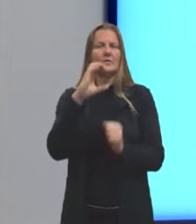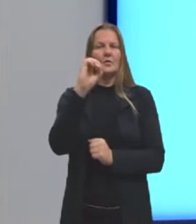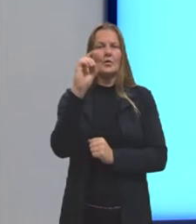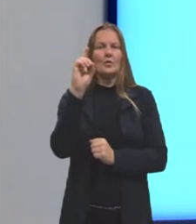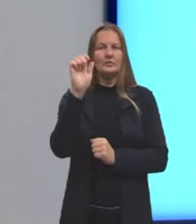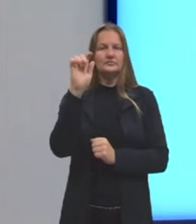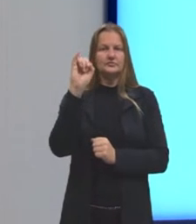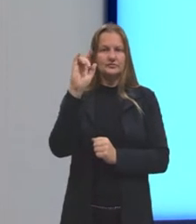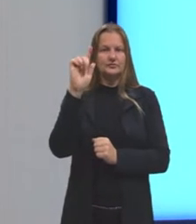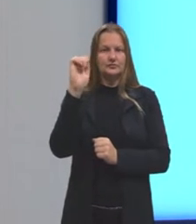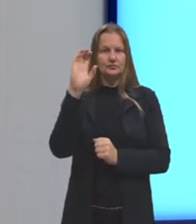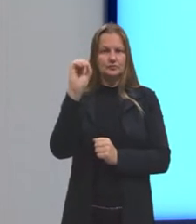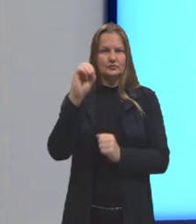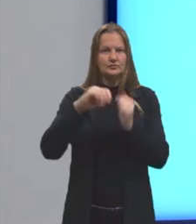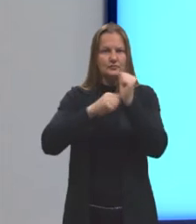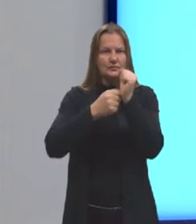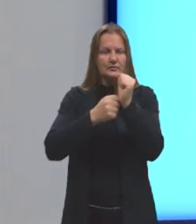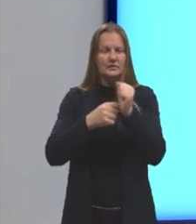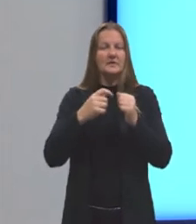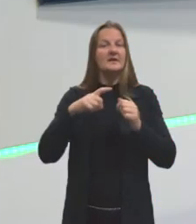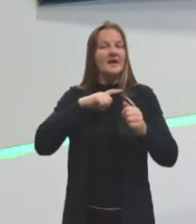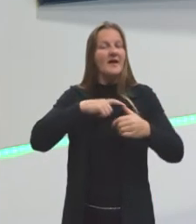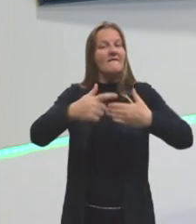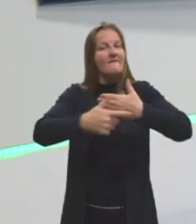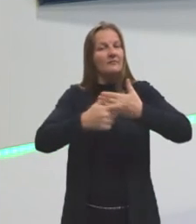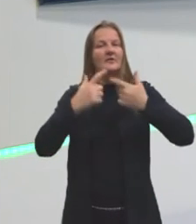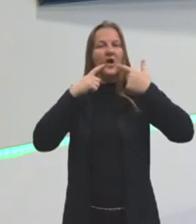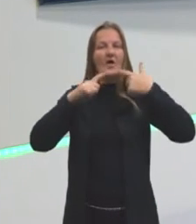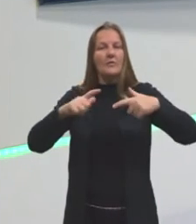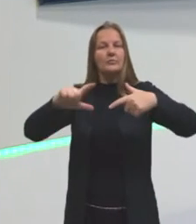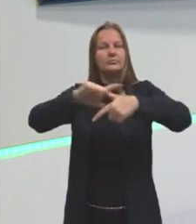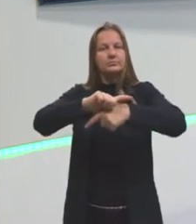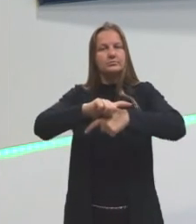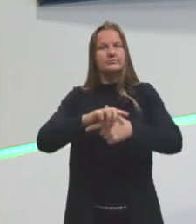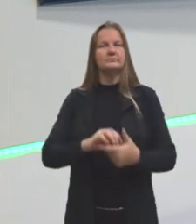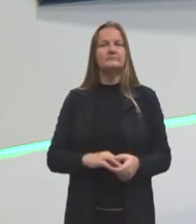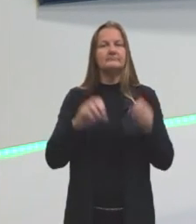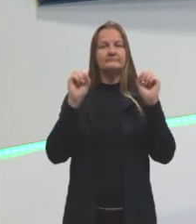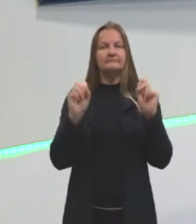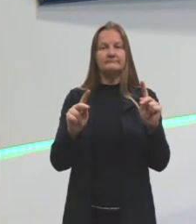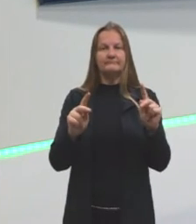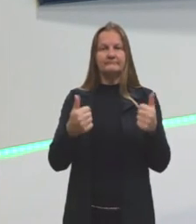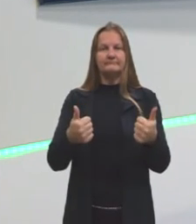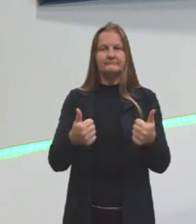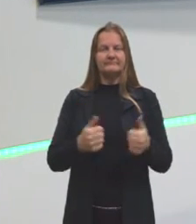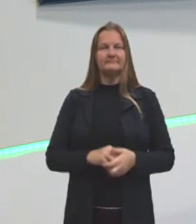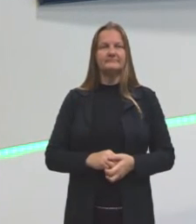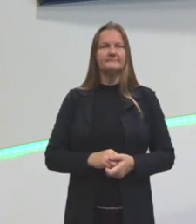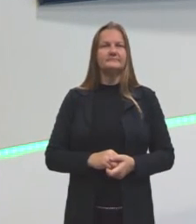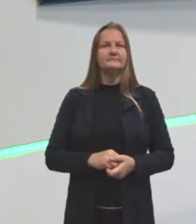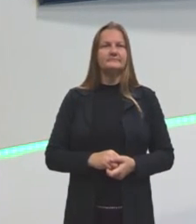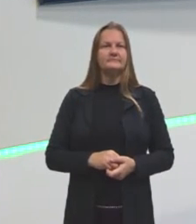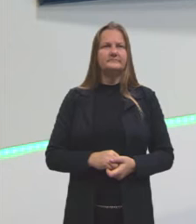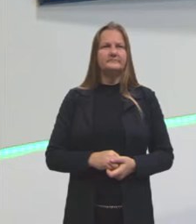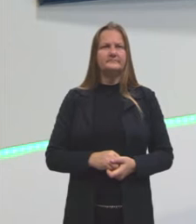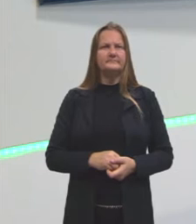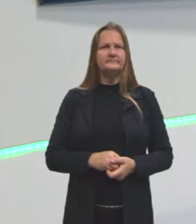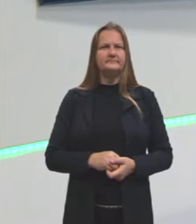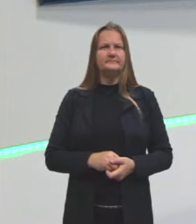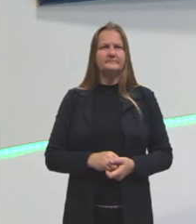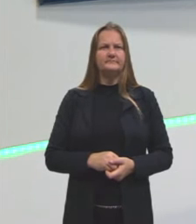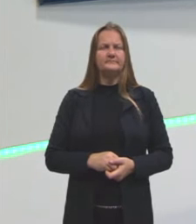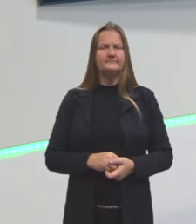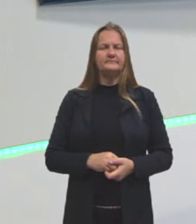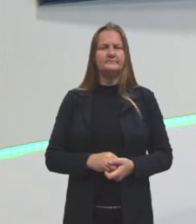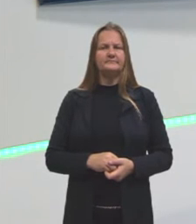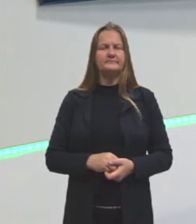nossa função metalinguística. Ok. Beleza, professora. Entendi o que é metalinguística.